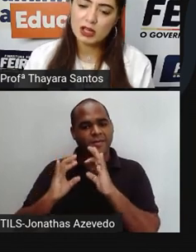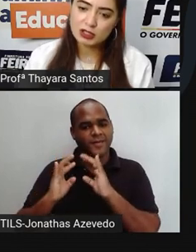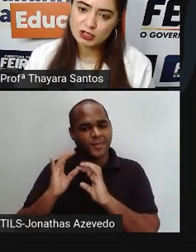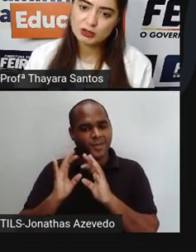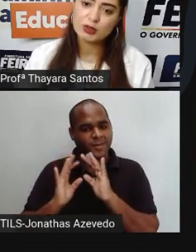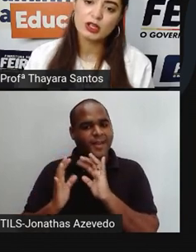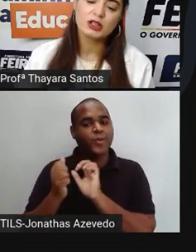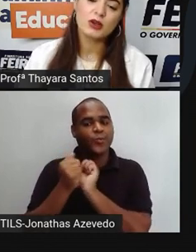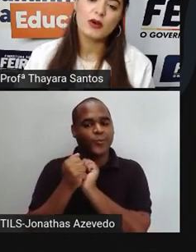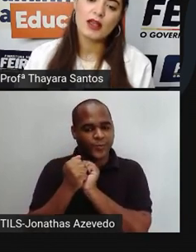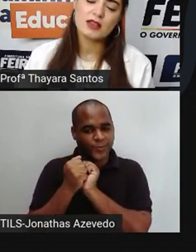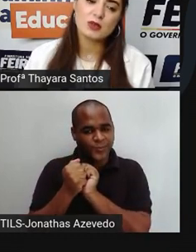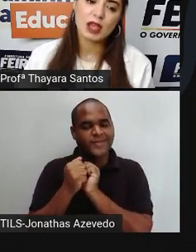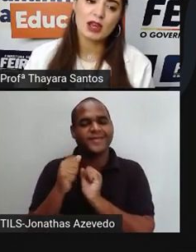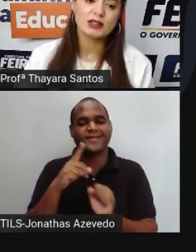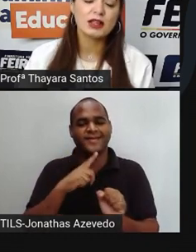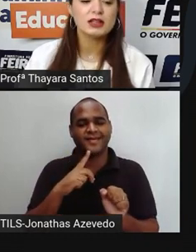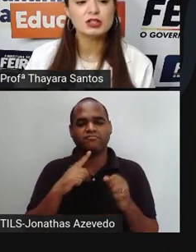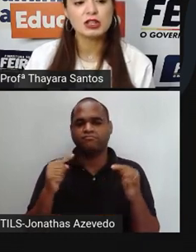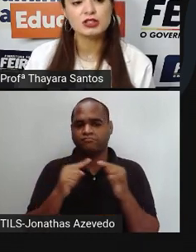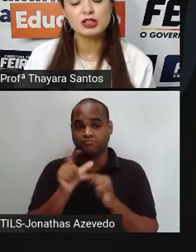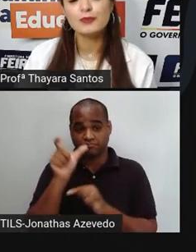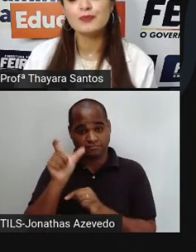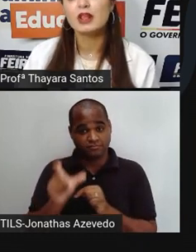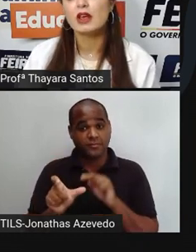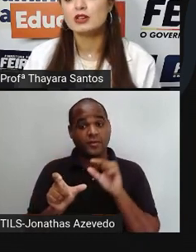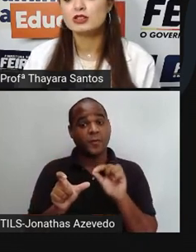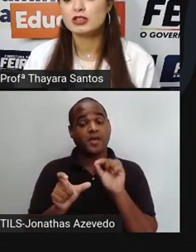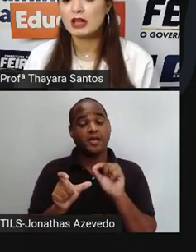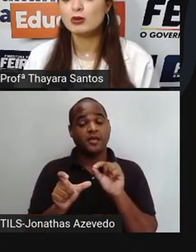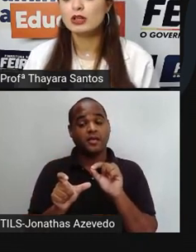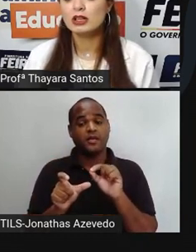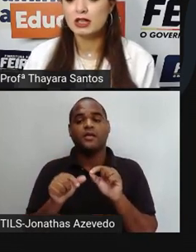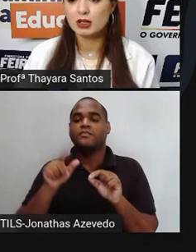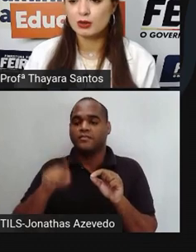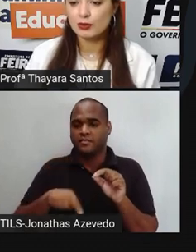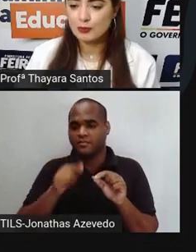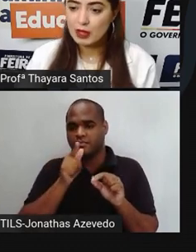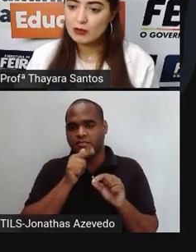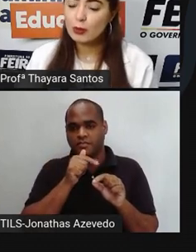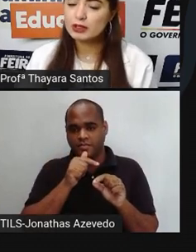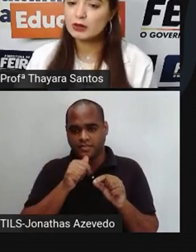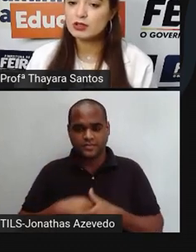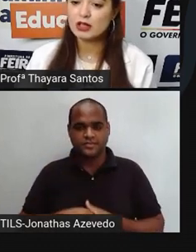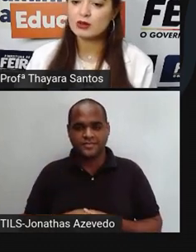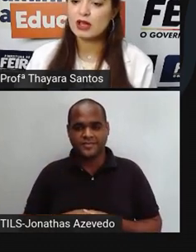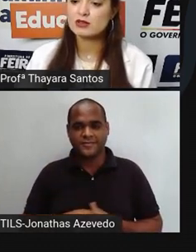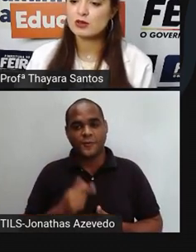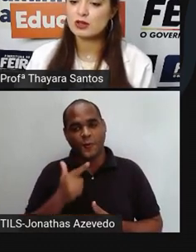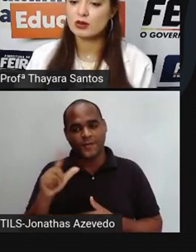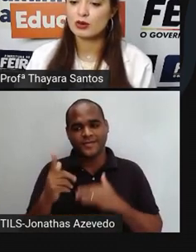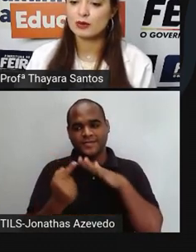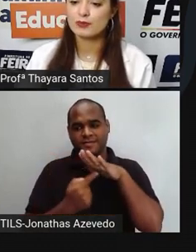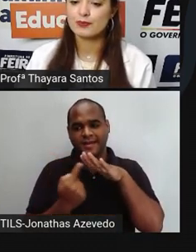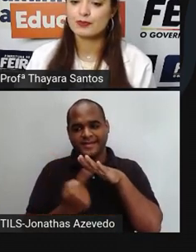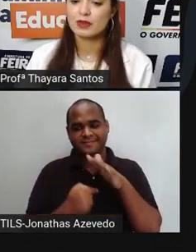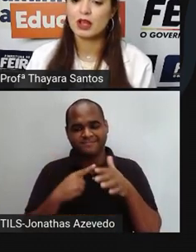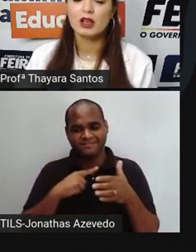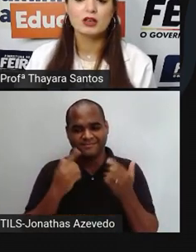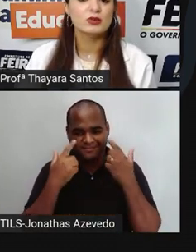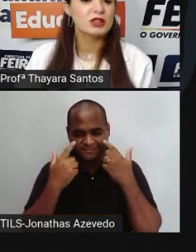e estão interagindo. Então, isso é característica de estado líquido. Vou botar no estado gasoso agora.